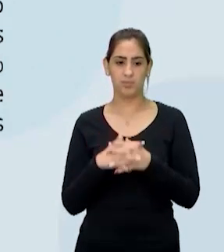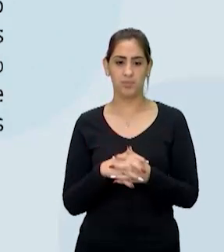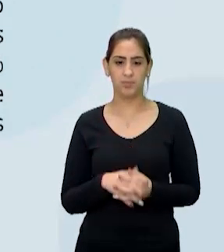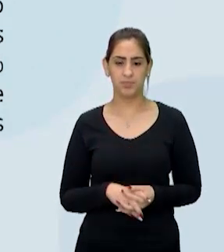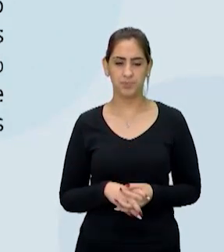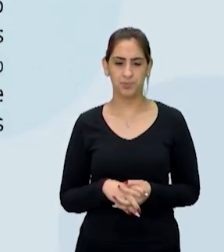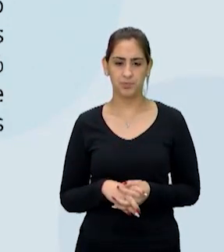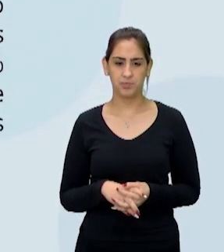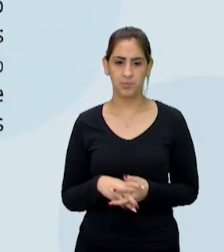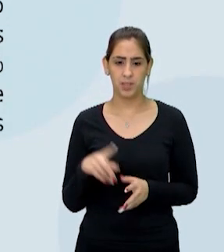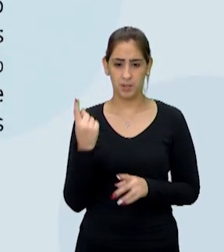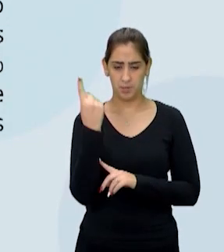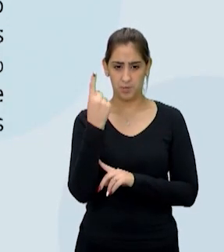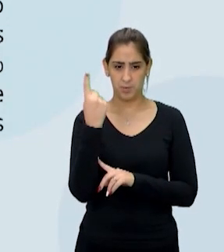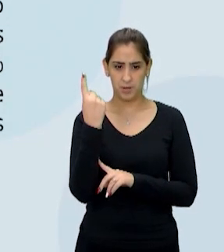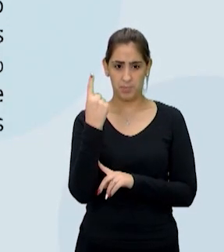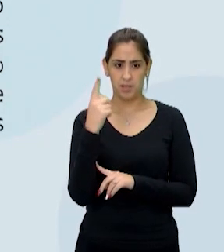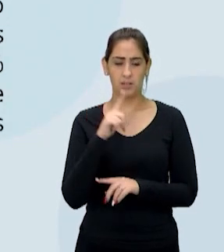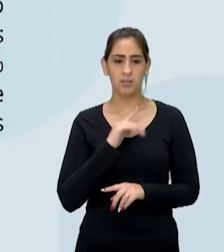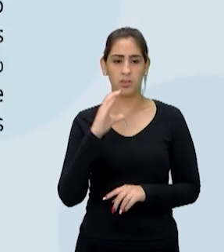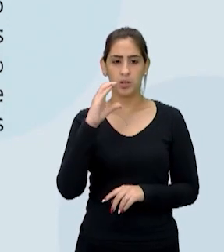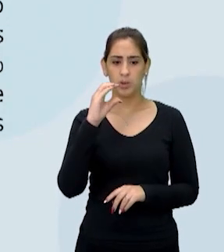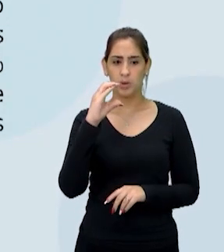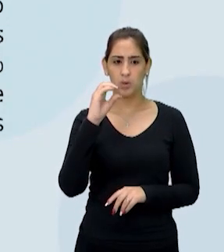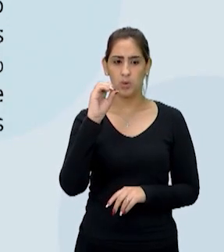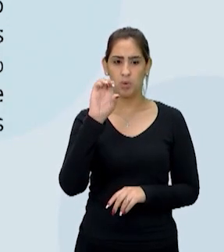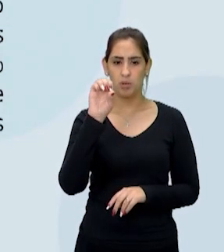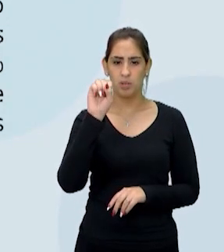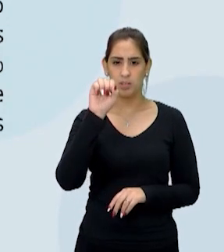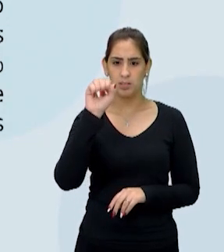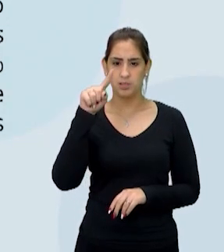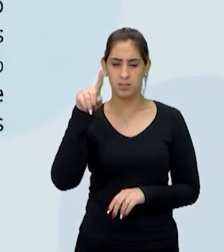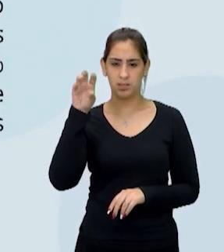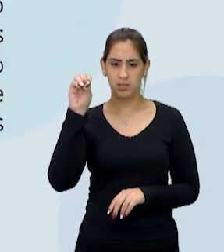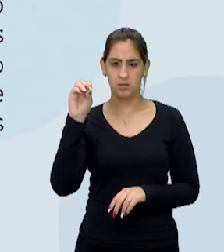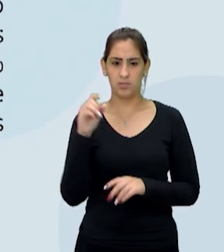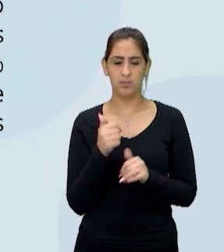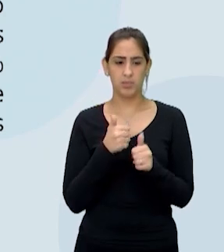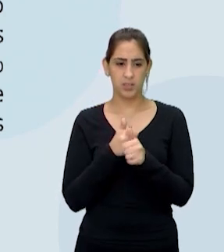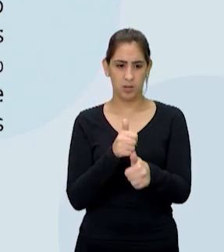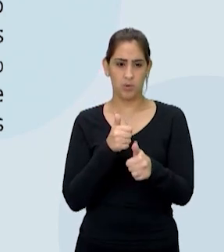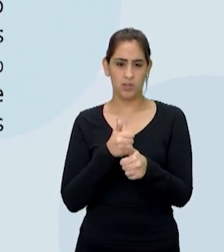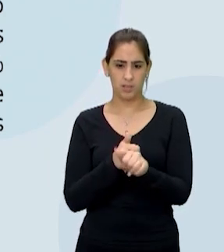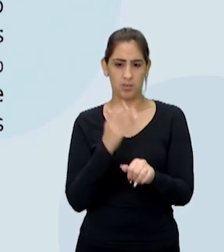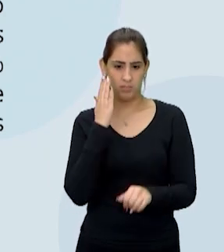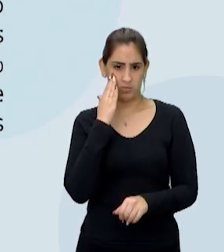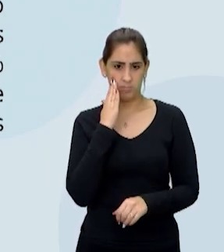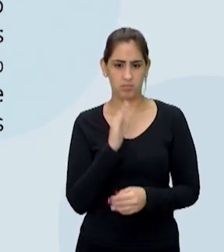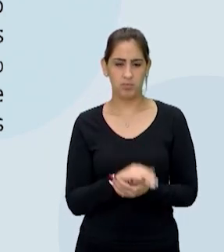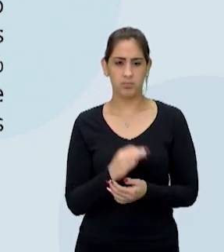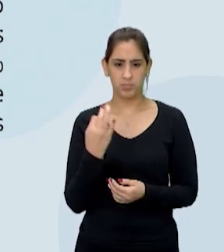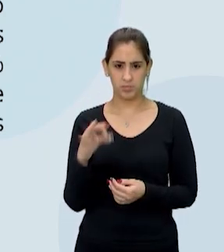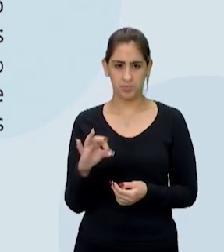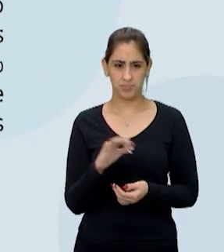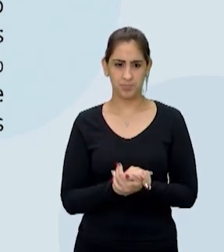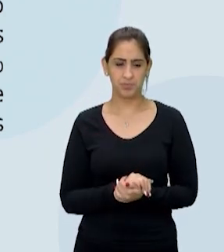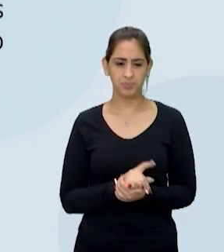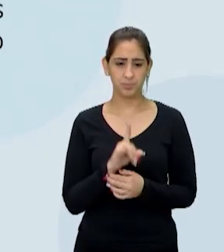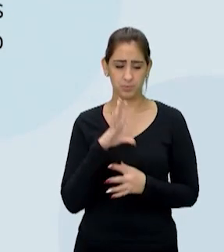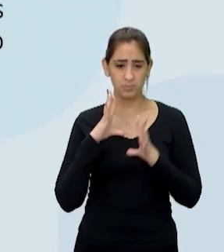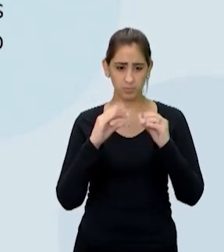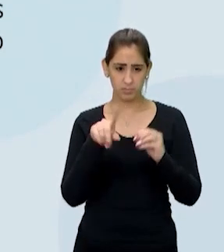Nessa primeira aqui, coesão sequencial, certo? Todas